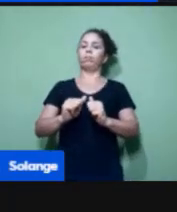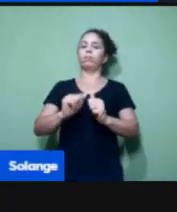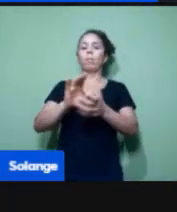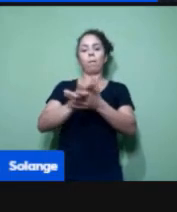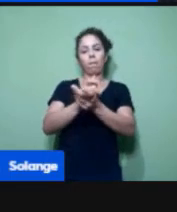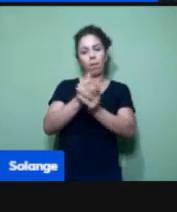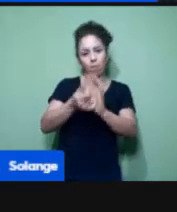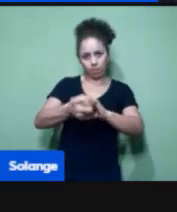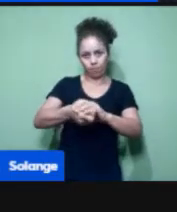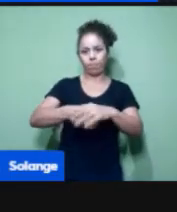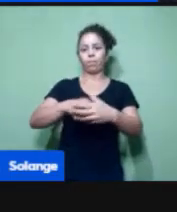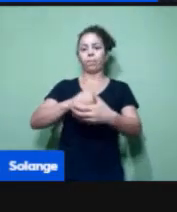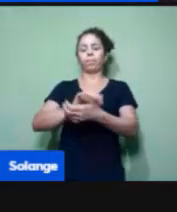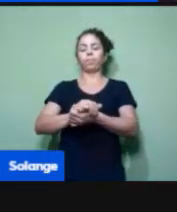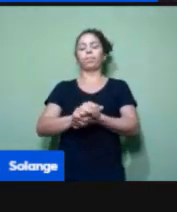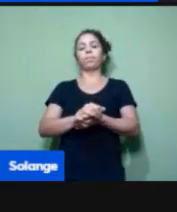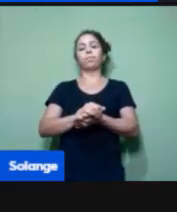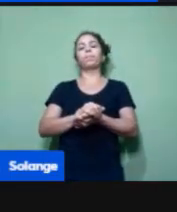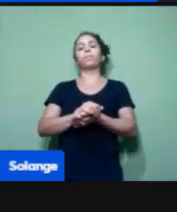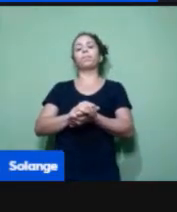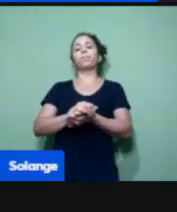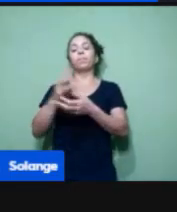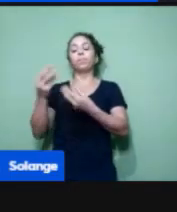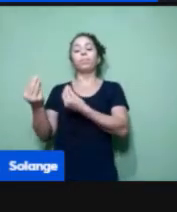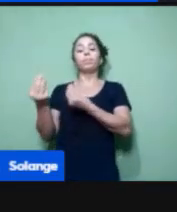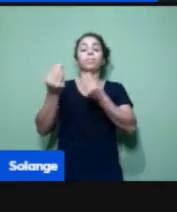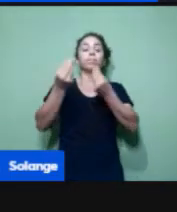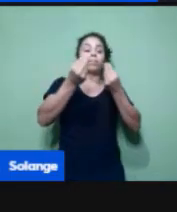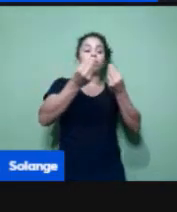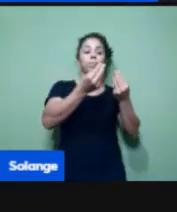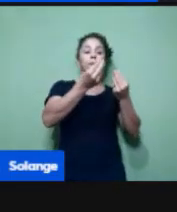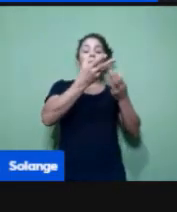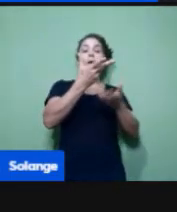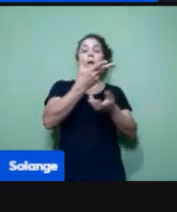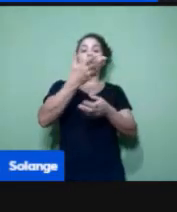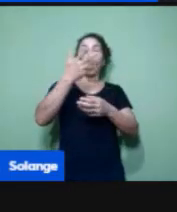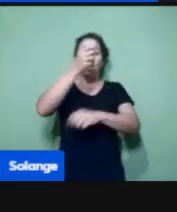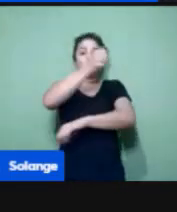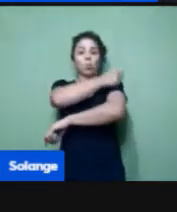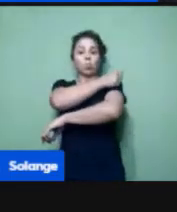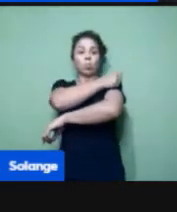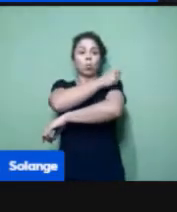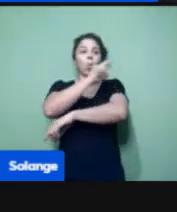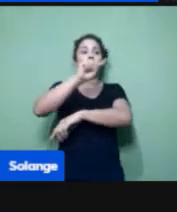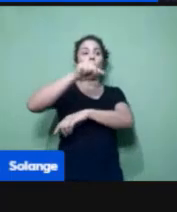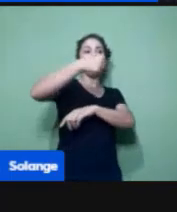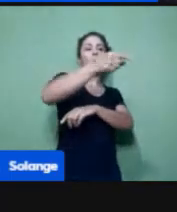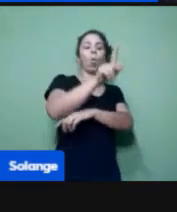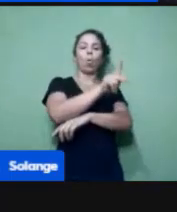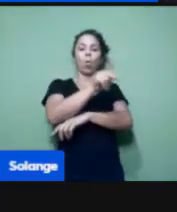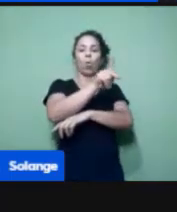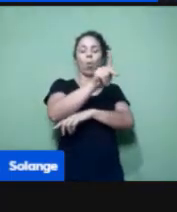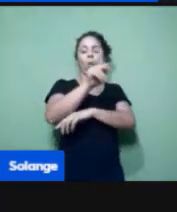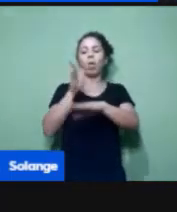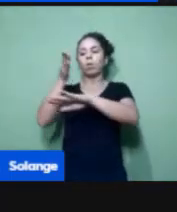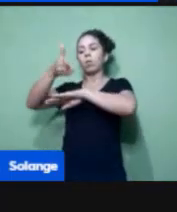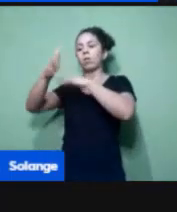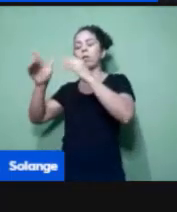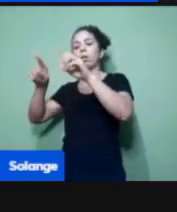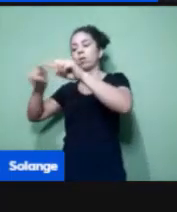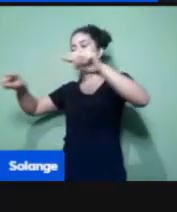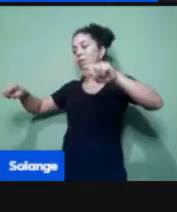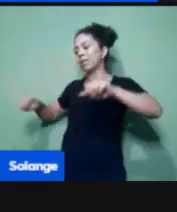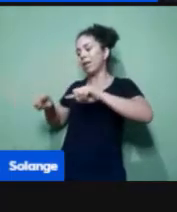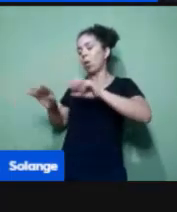entregar os alunos para o outro professor sentados, cada um nas suas cadeiras, ordenadamente. Então, assim, a gente